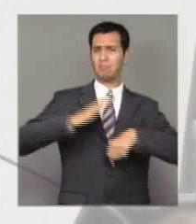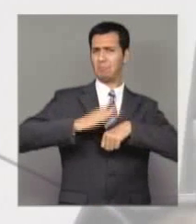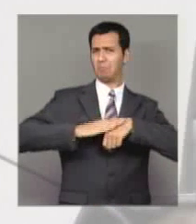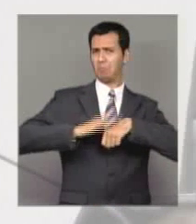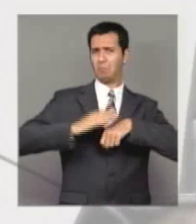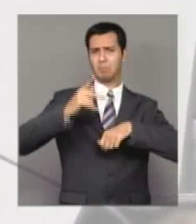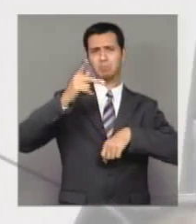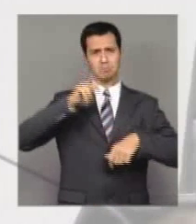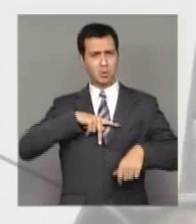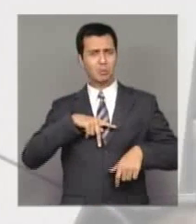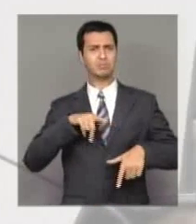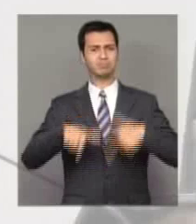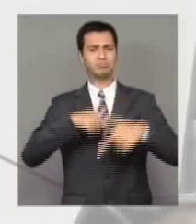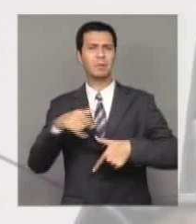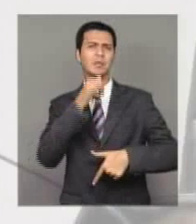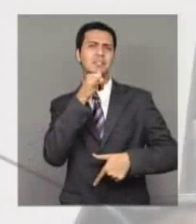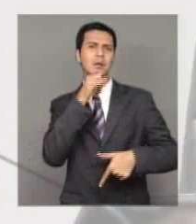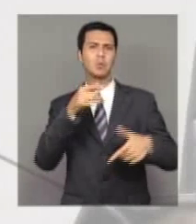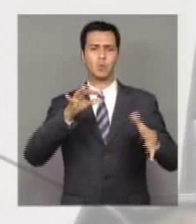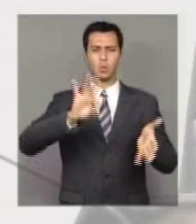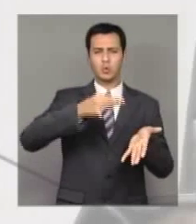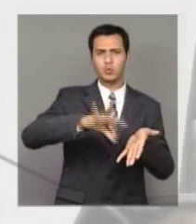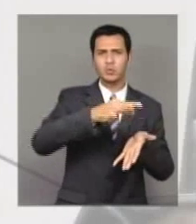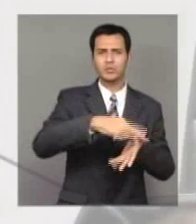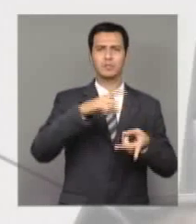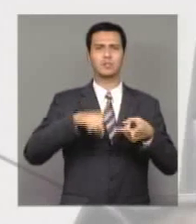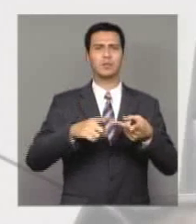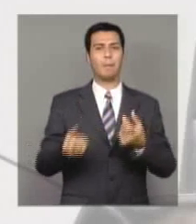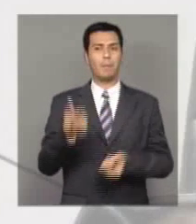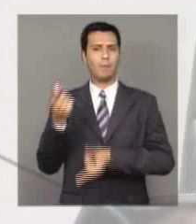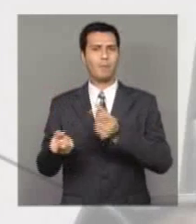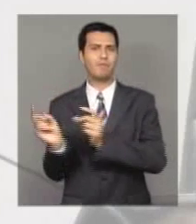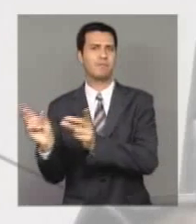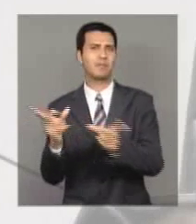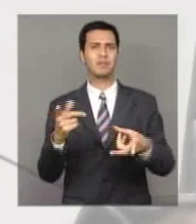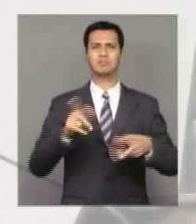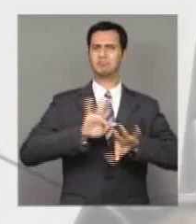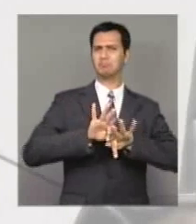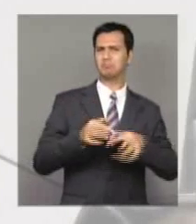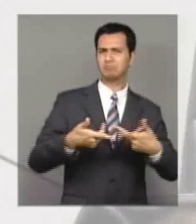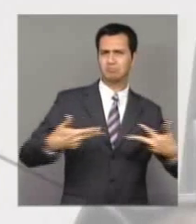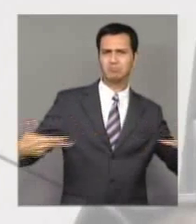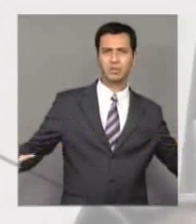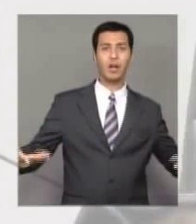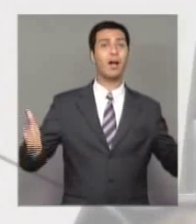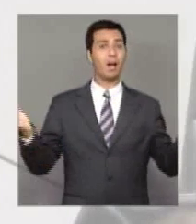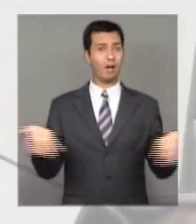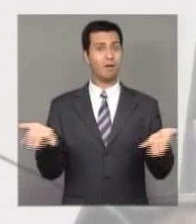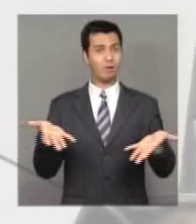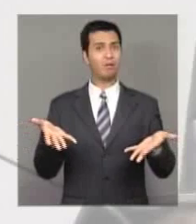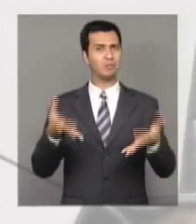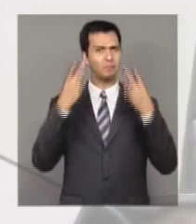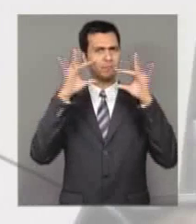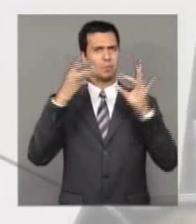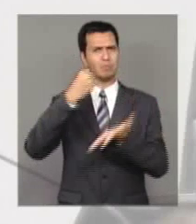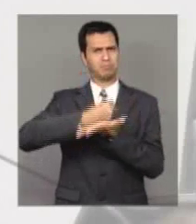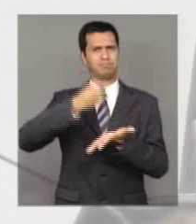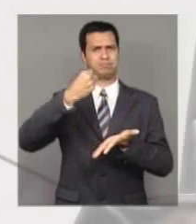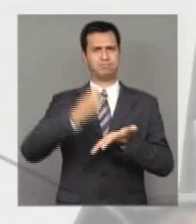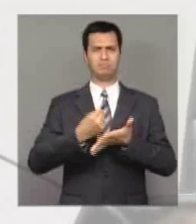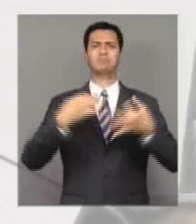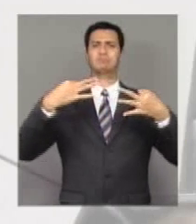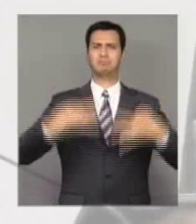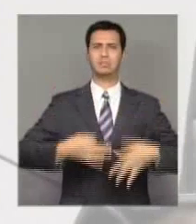gente batalhadora que vivia na absoluta informalidade agora tem seu negócio registrado. E queremos